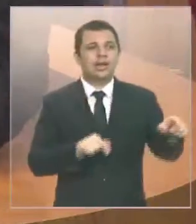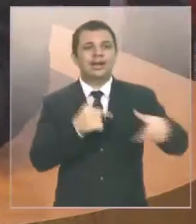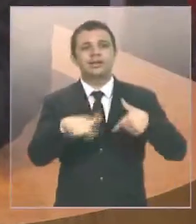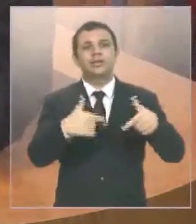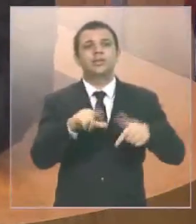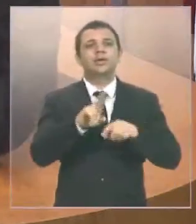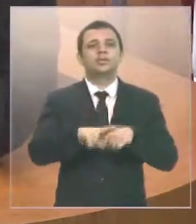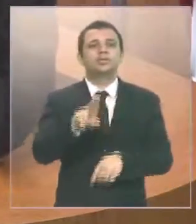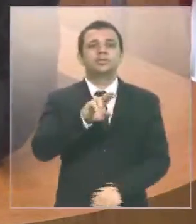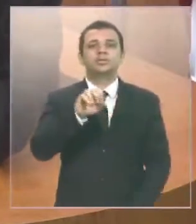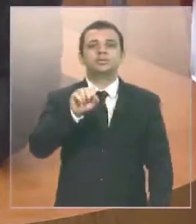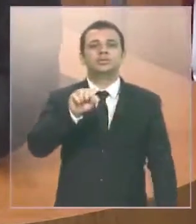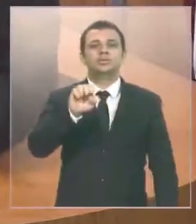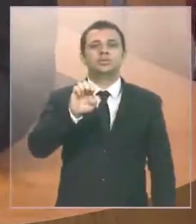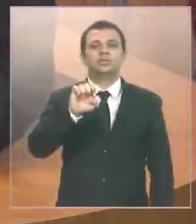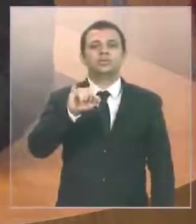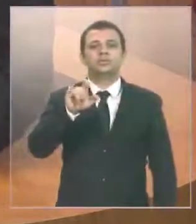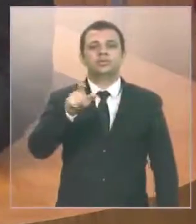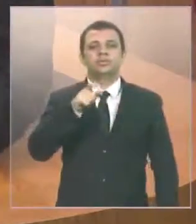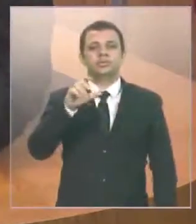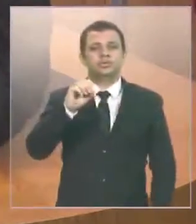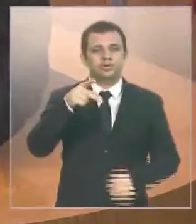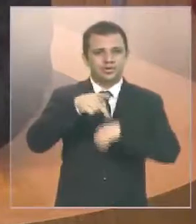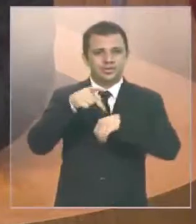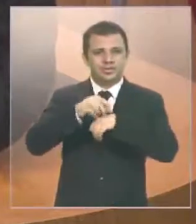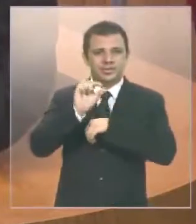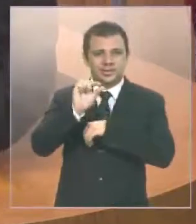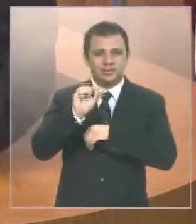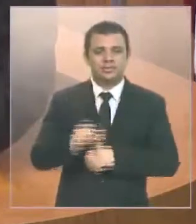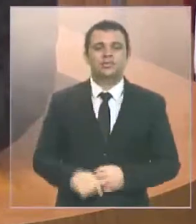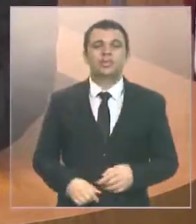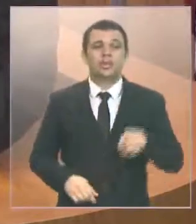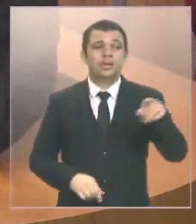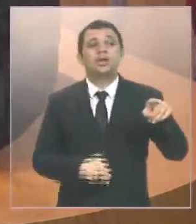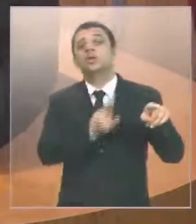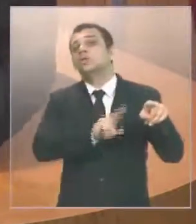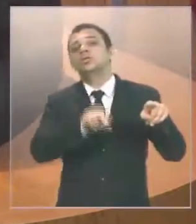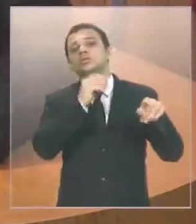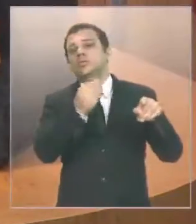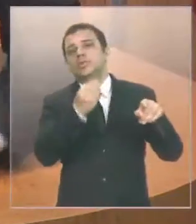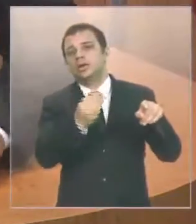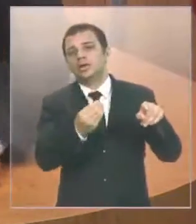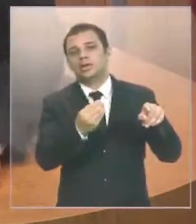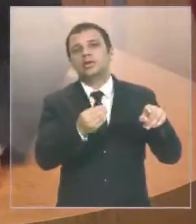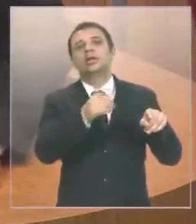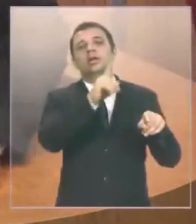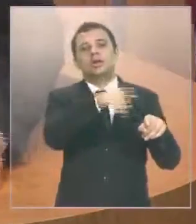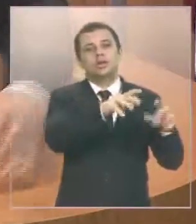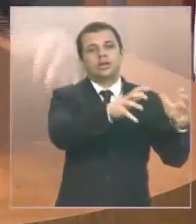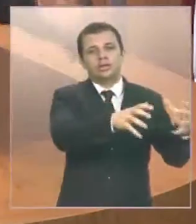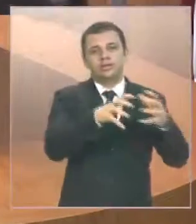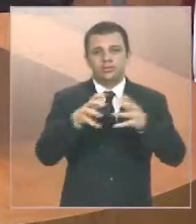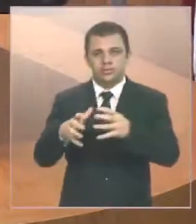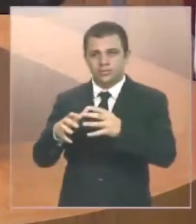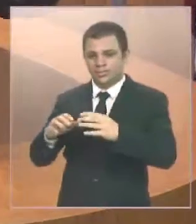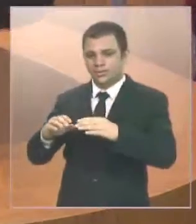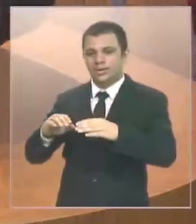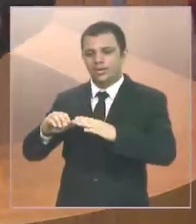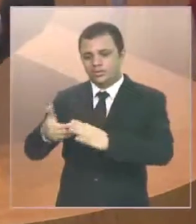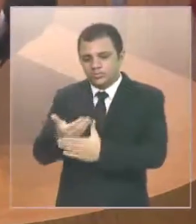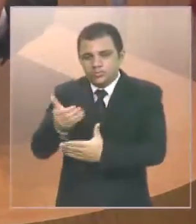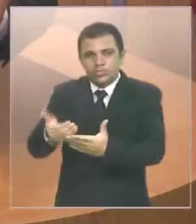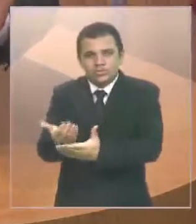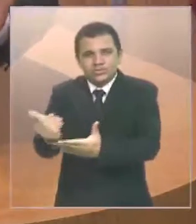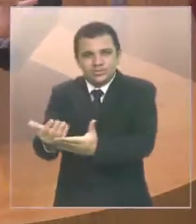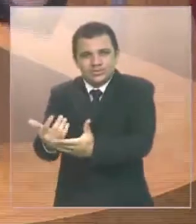que tem sido utilizada para tapar os buracos da cidade de Bacabal. Aí vocês vão ver